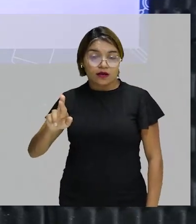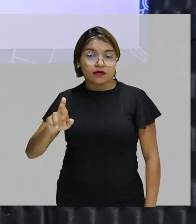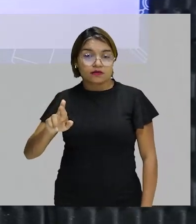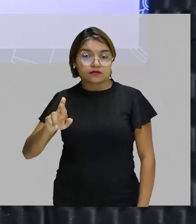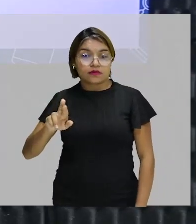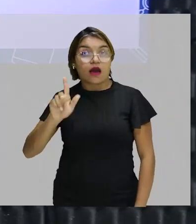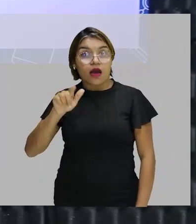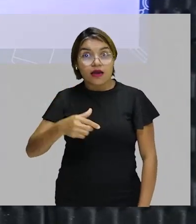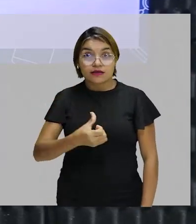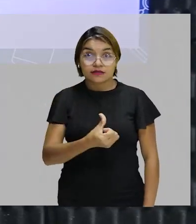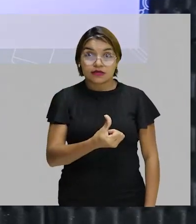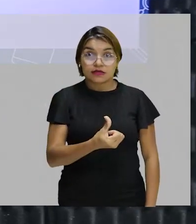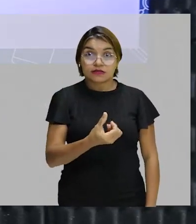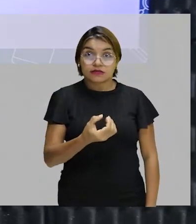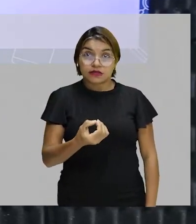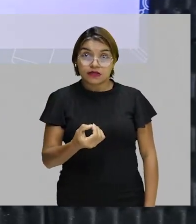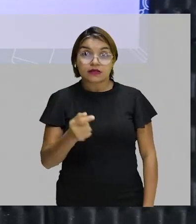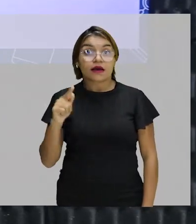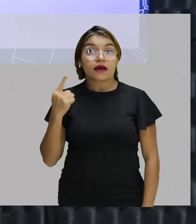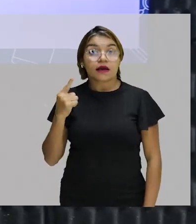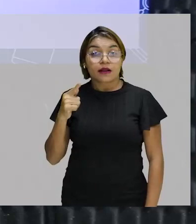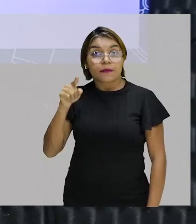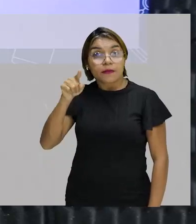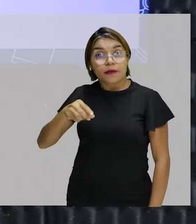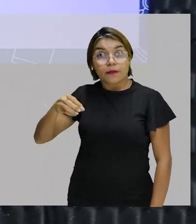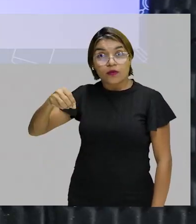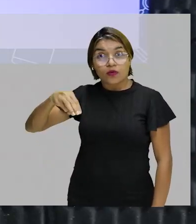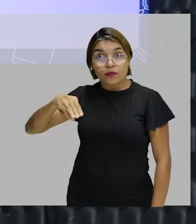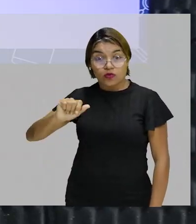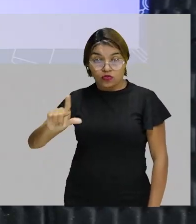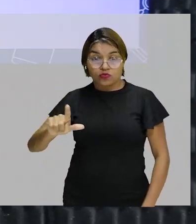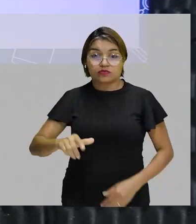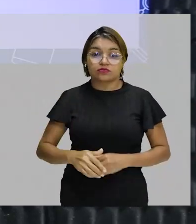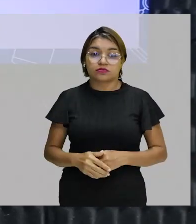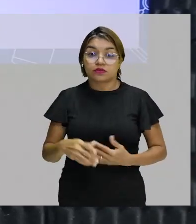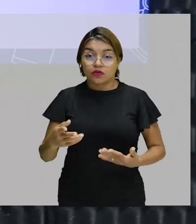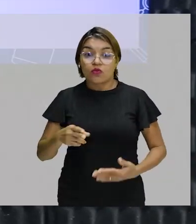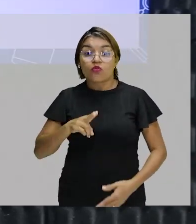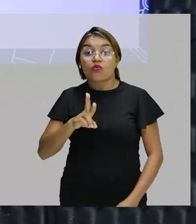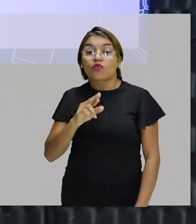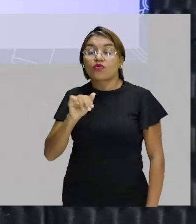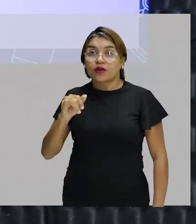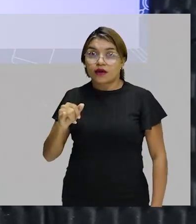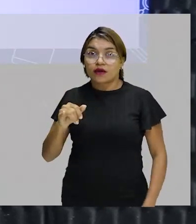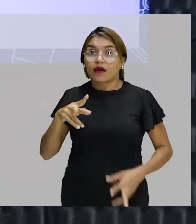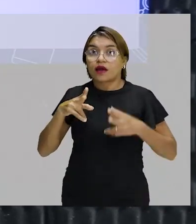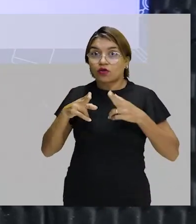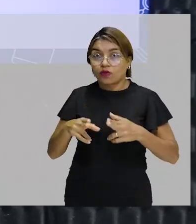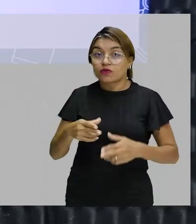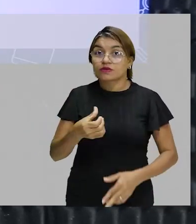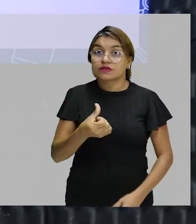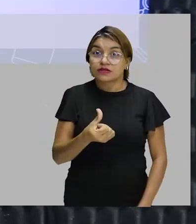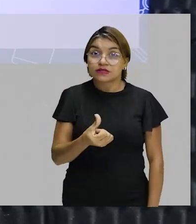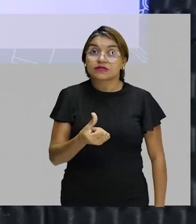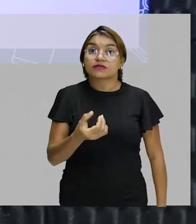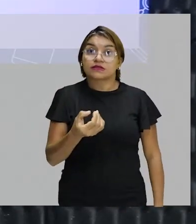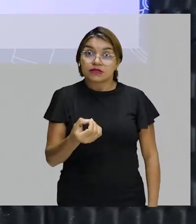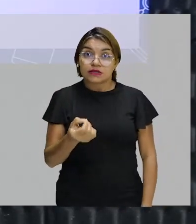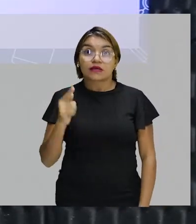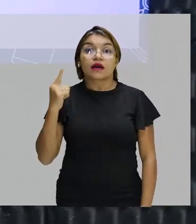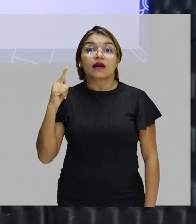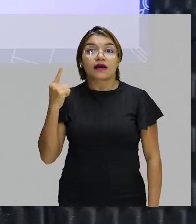gramas por mol. Show? Então, 1 mol de ureia equivale a 60 gramas